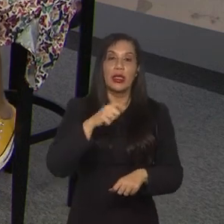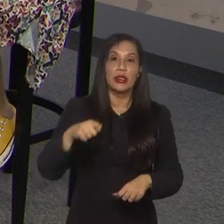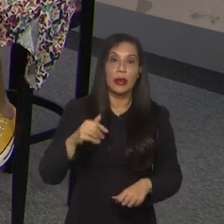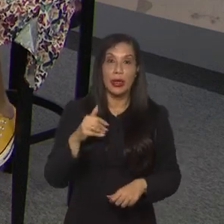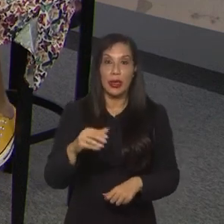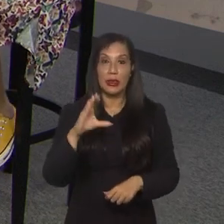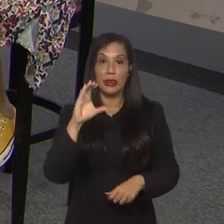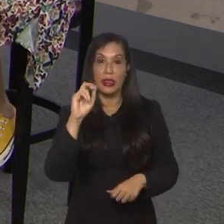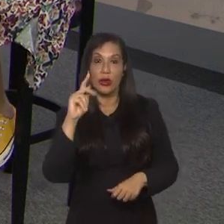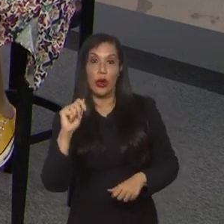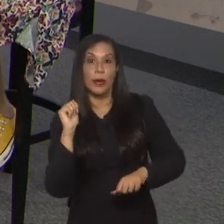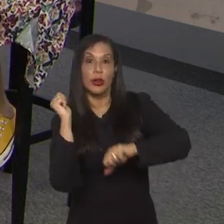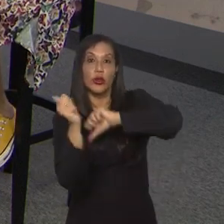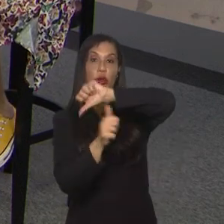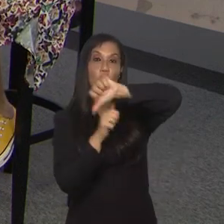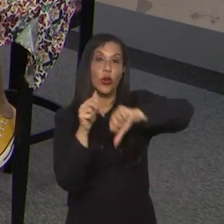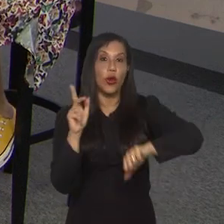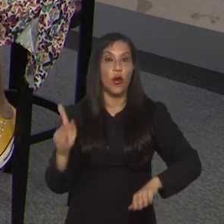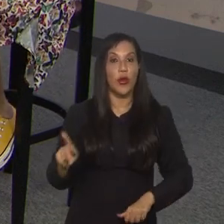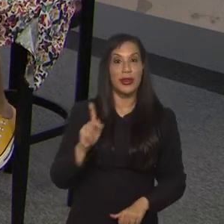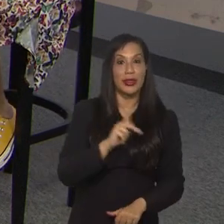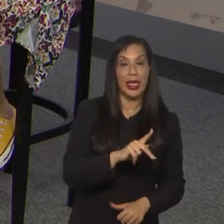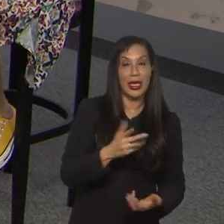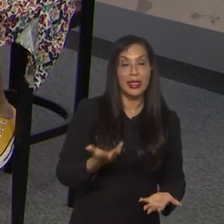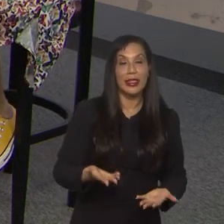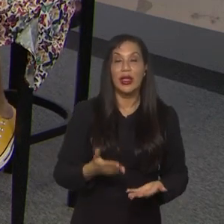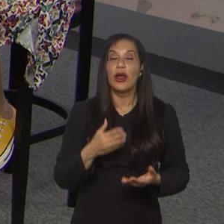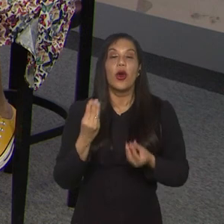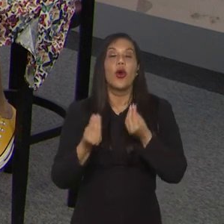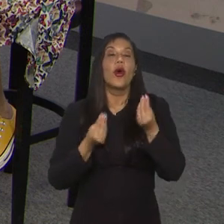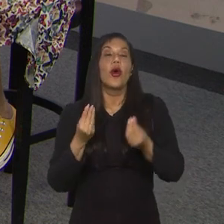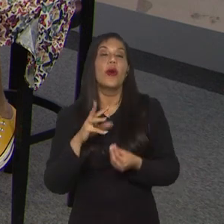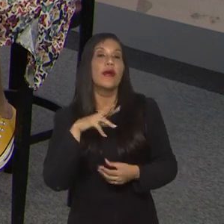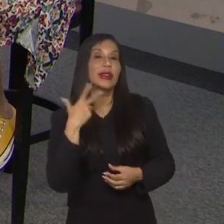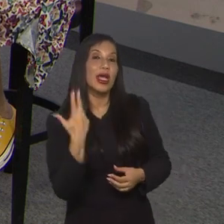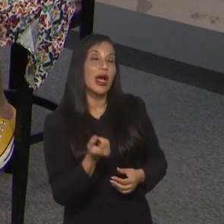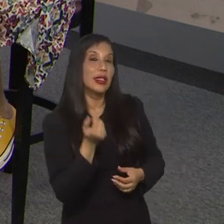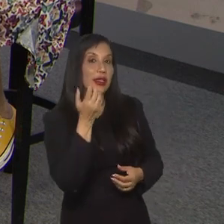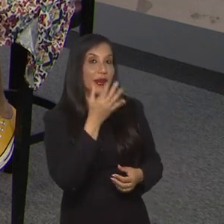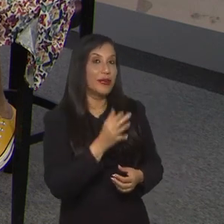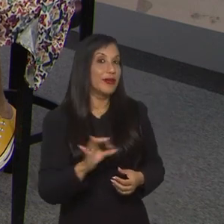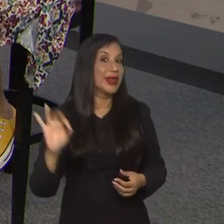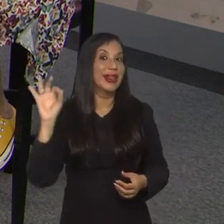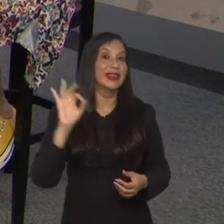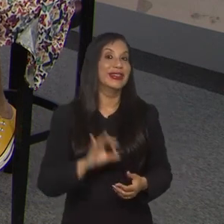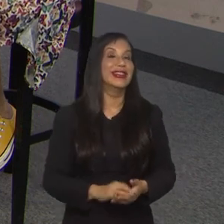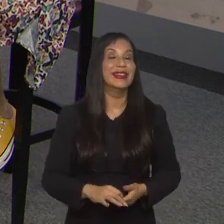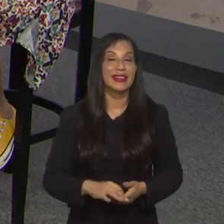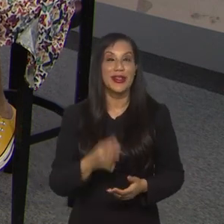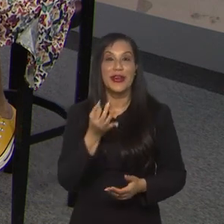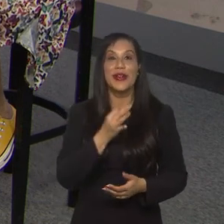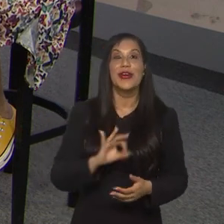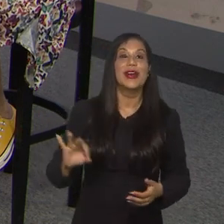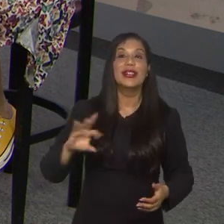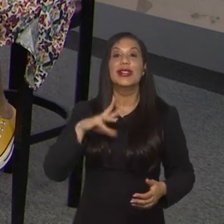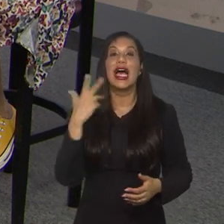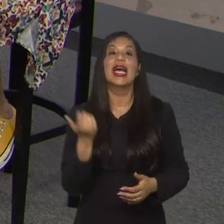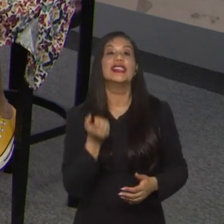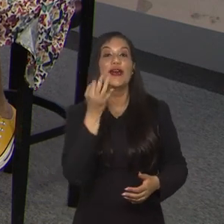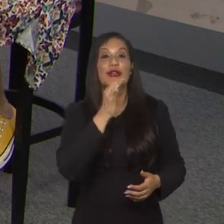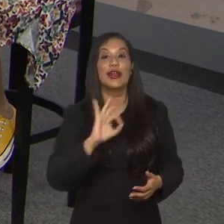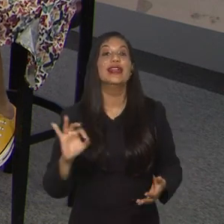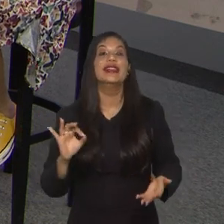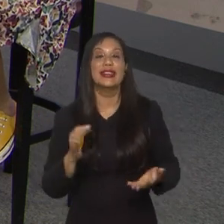Copa, trocou o técnico, né, Tati? e como é que você acha que França é, como é que França